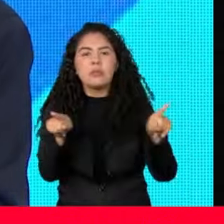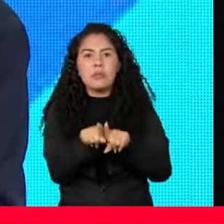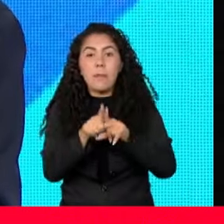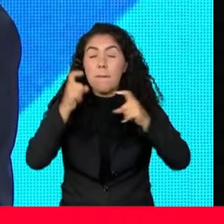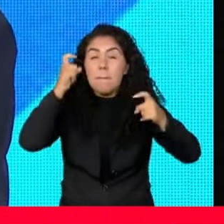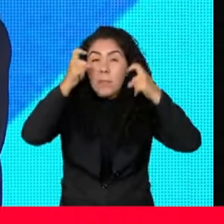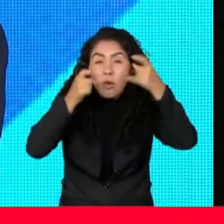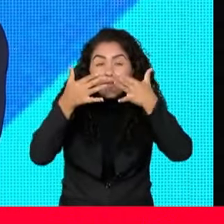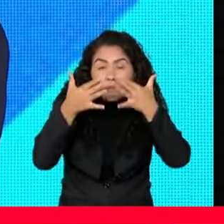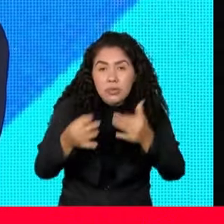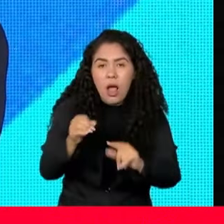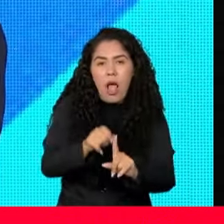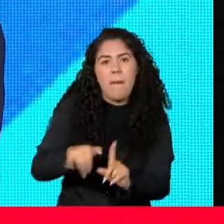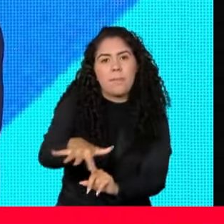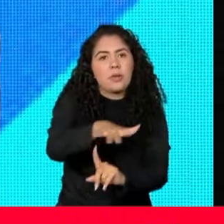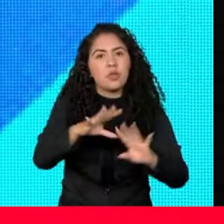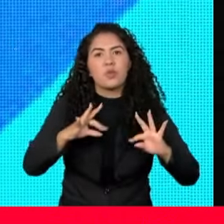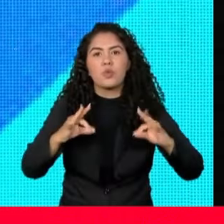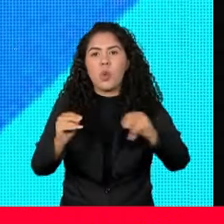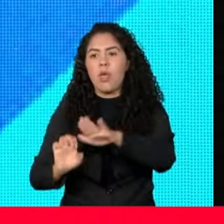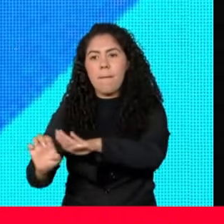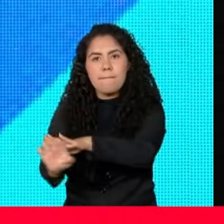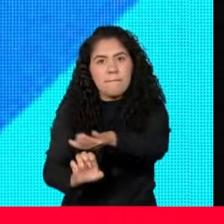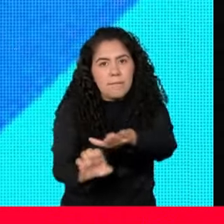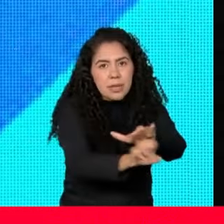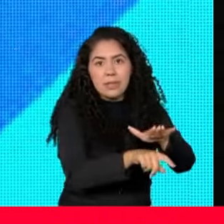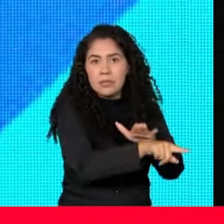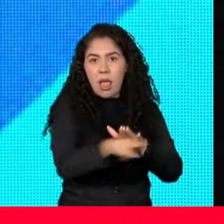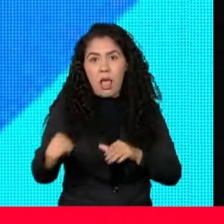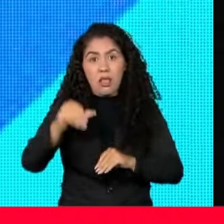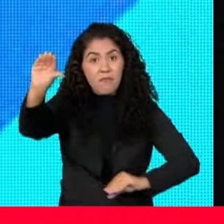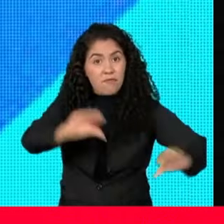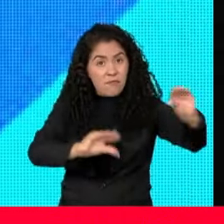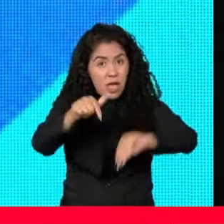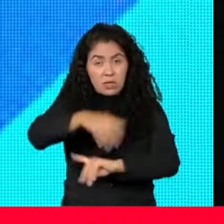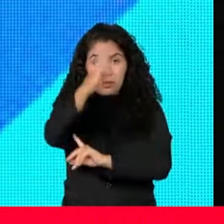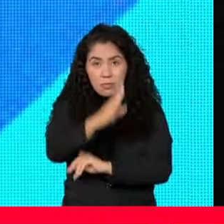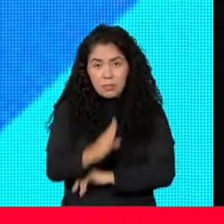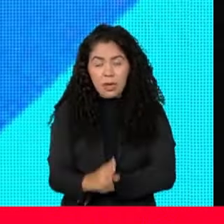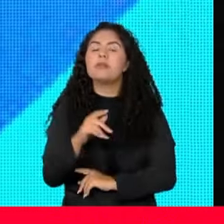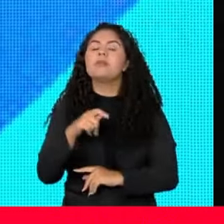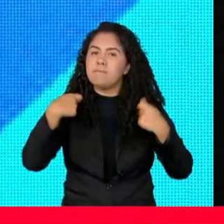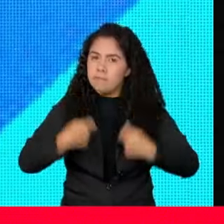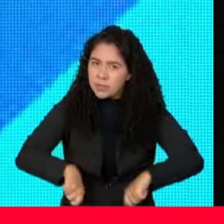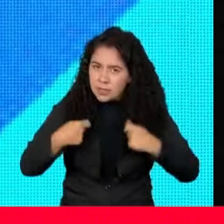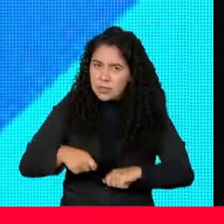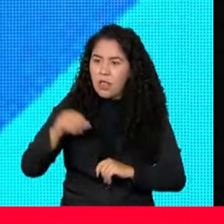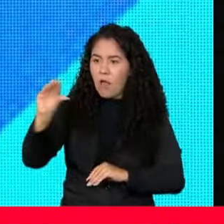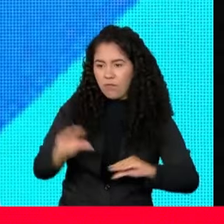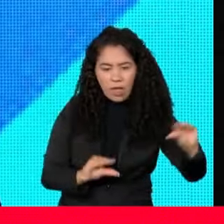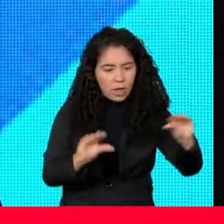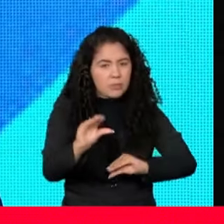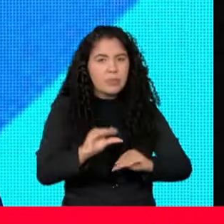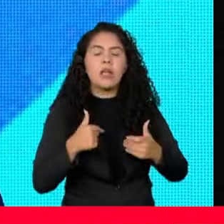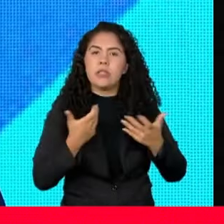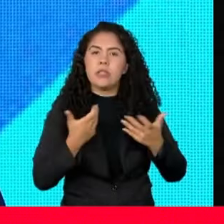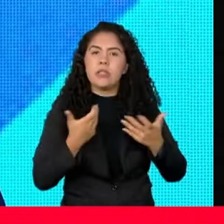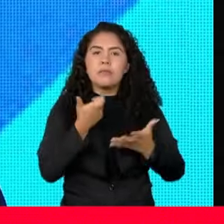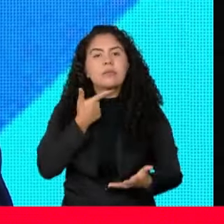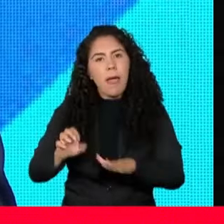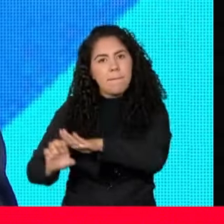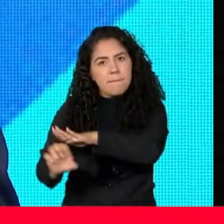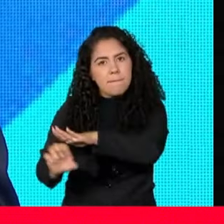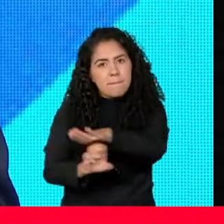ambiental de todas as empresas que investem no Brasil. O Brasil precisa de investimentos, nós queremos que as empresas estejam